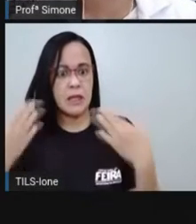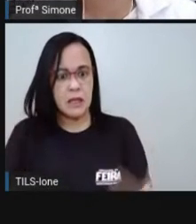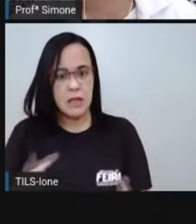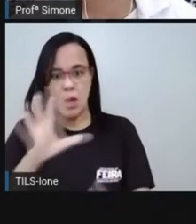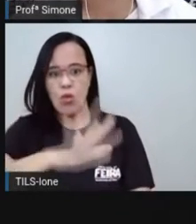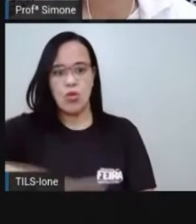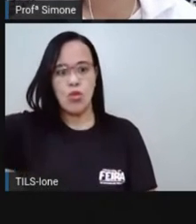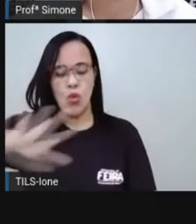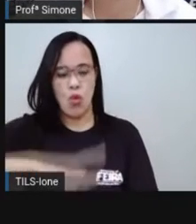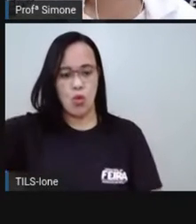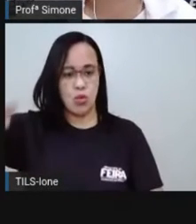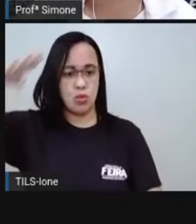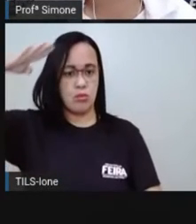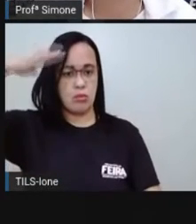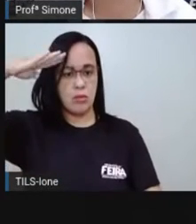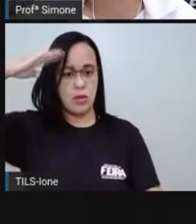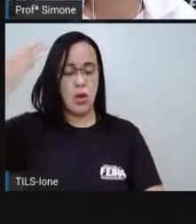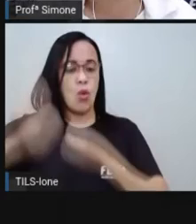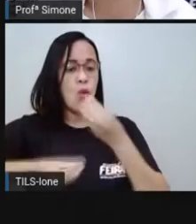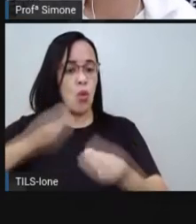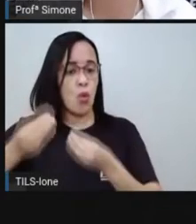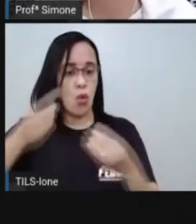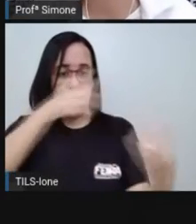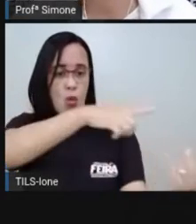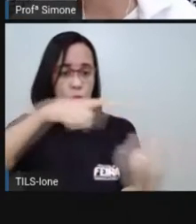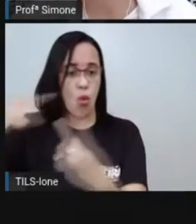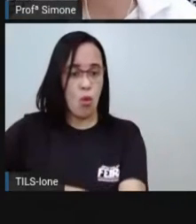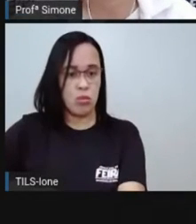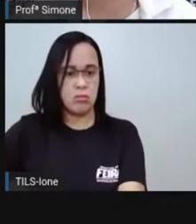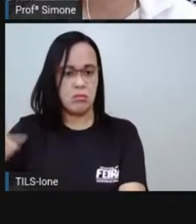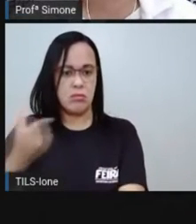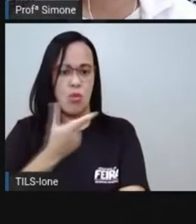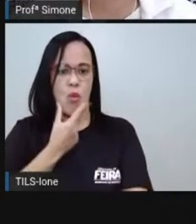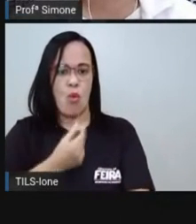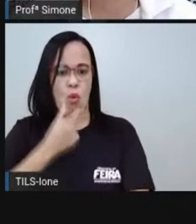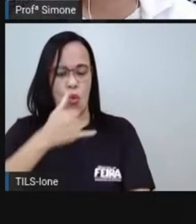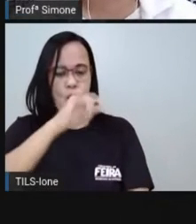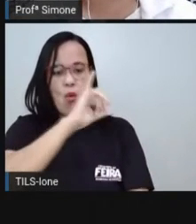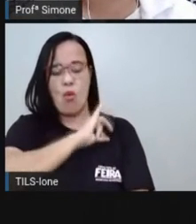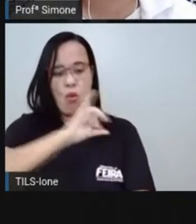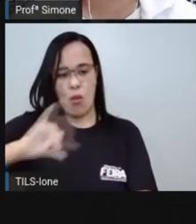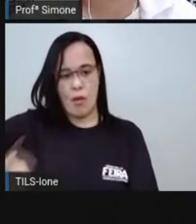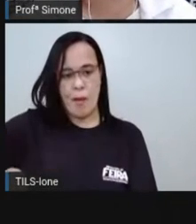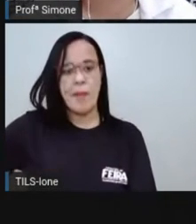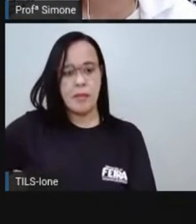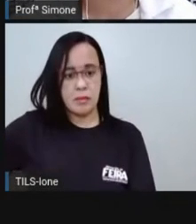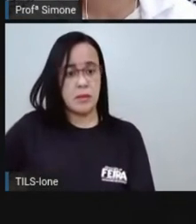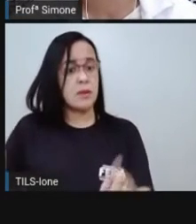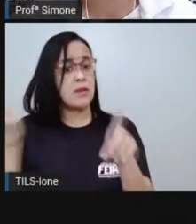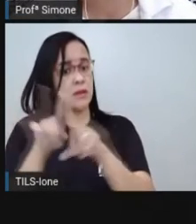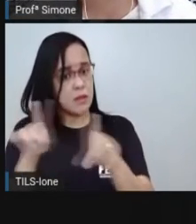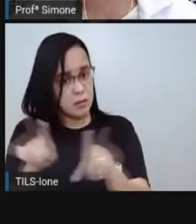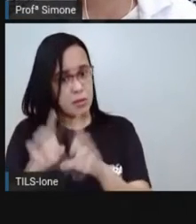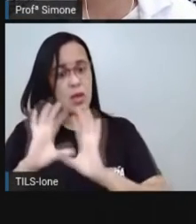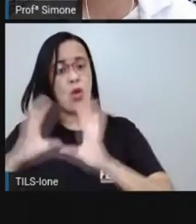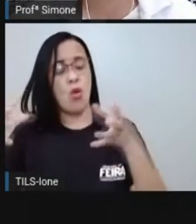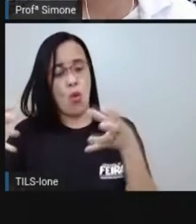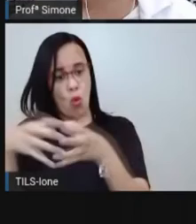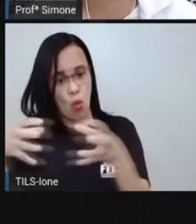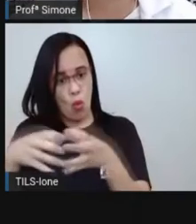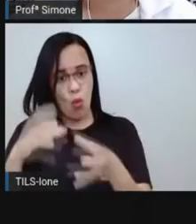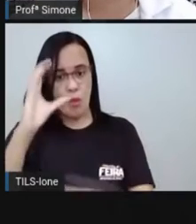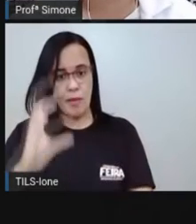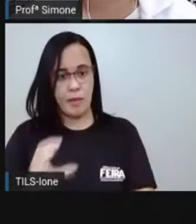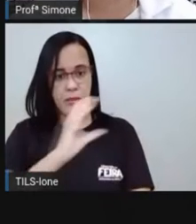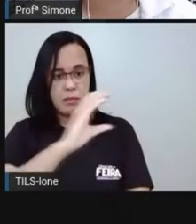militares do Exército como imperador. E, ao mesmo tempo, a Igreja Católica tinha, digamos assim,